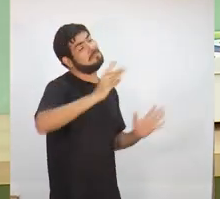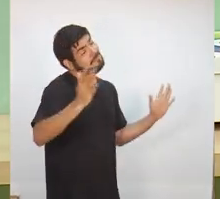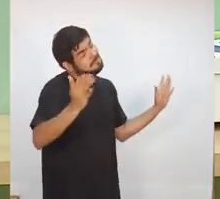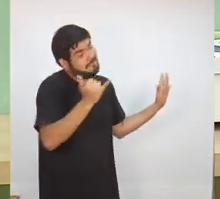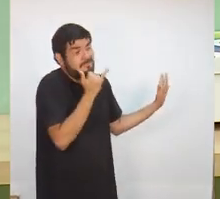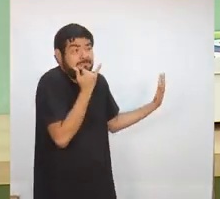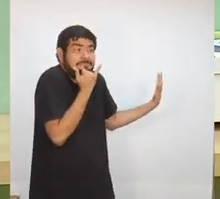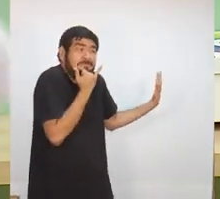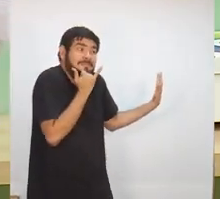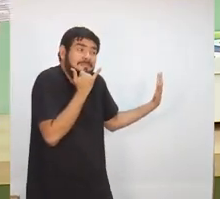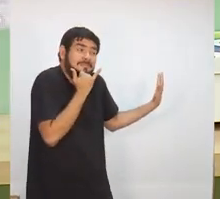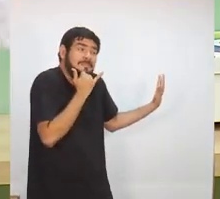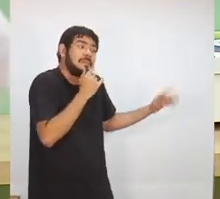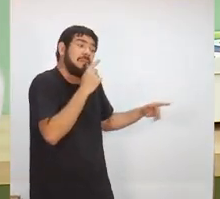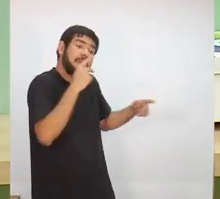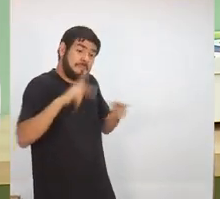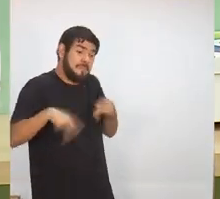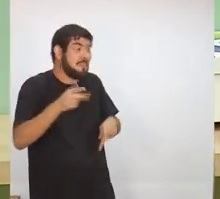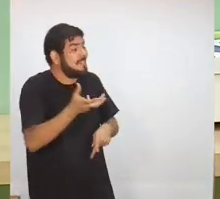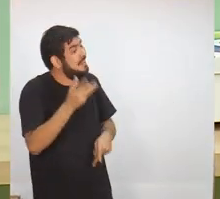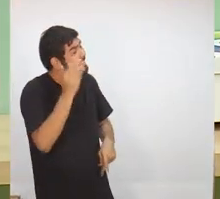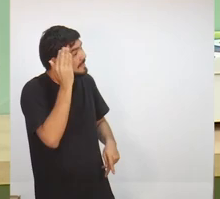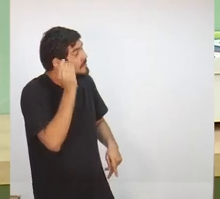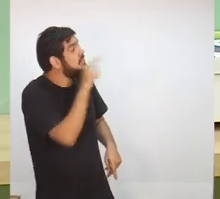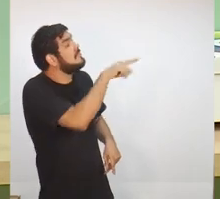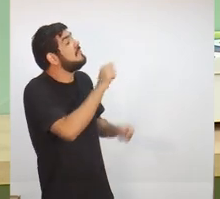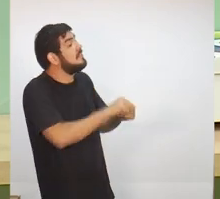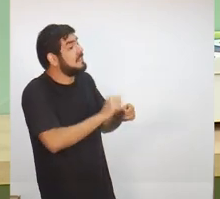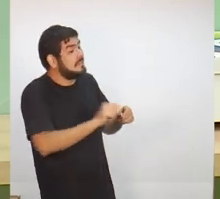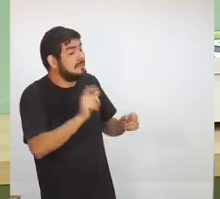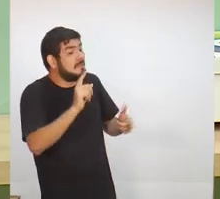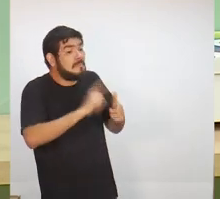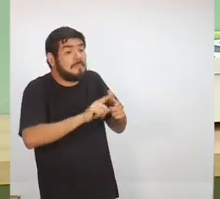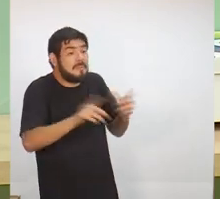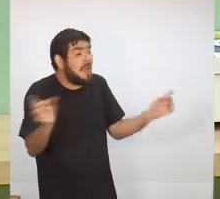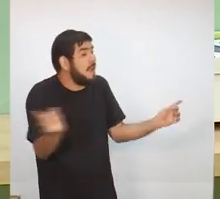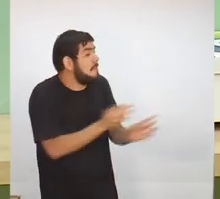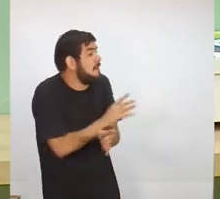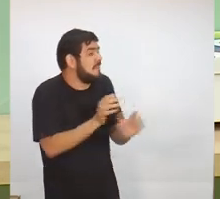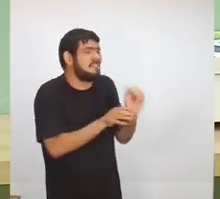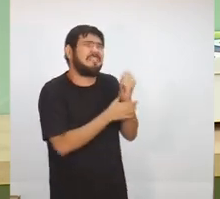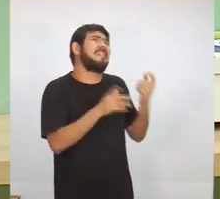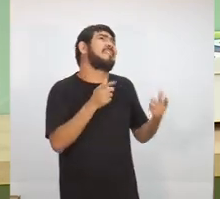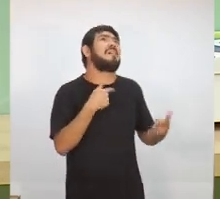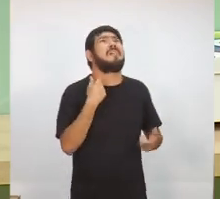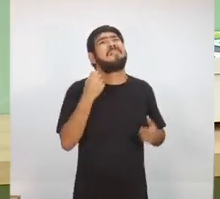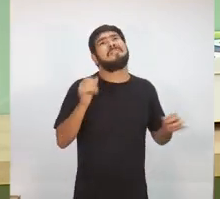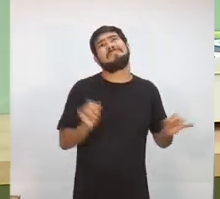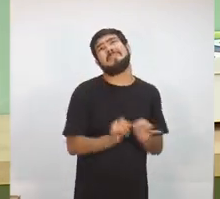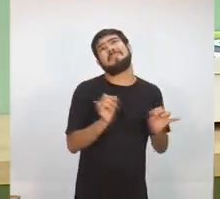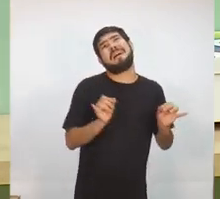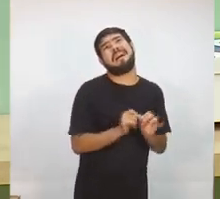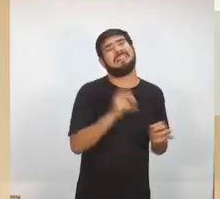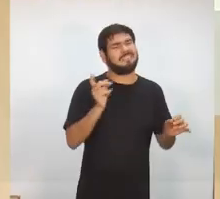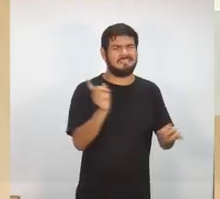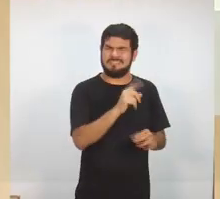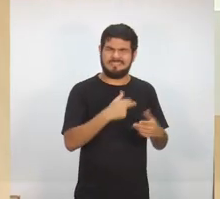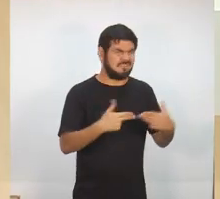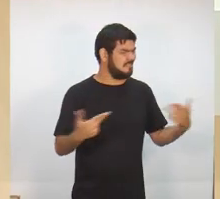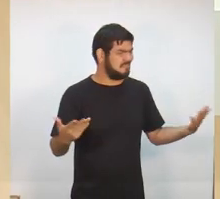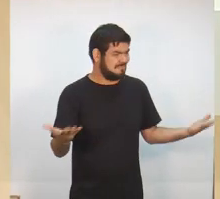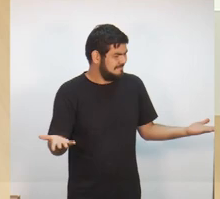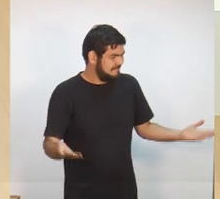população quer saber o que você vai fazer para resolver o problema de segurança pública. Não de picuinhas e coisas...